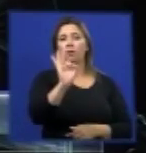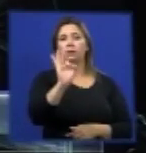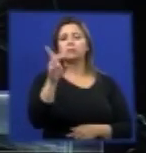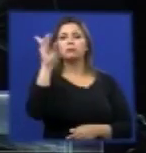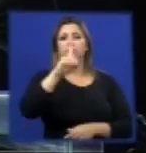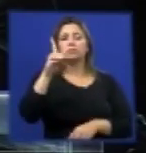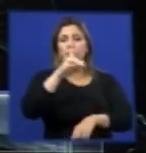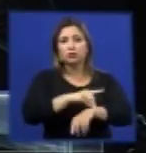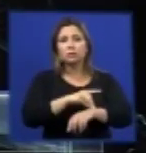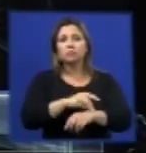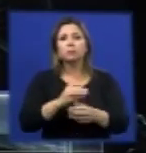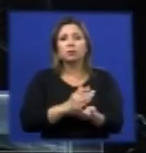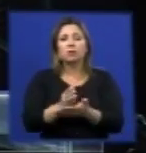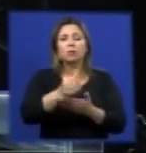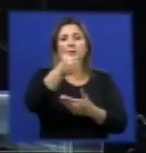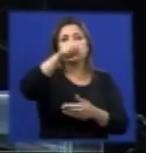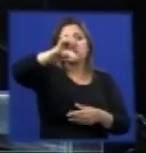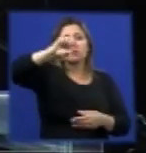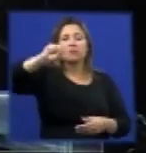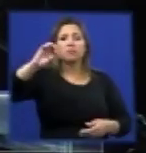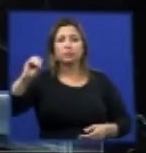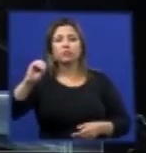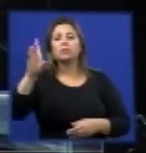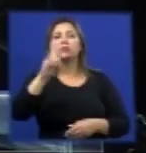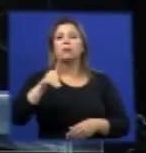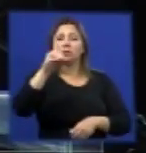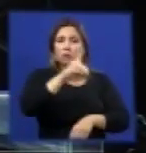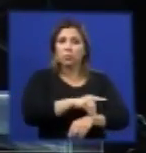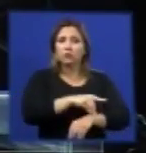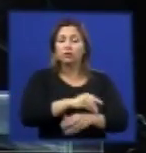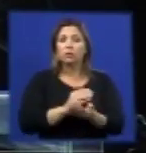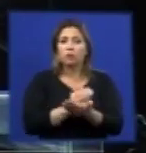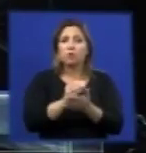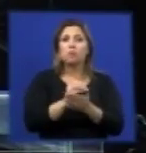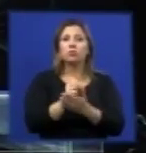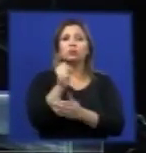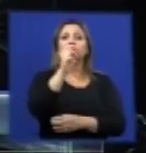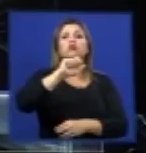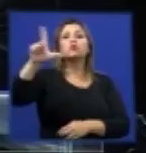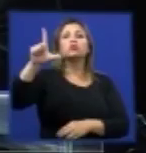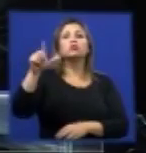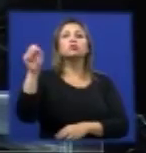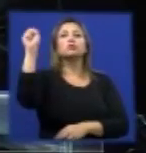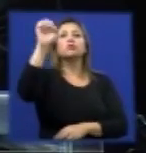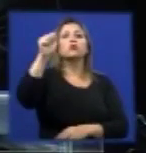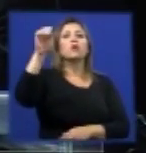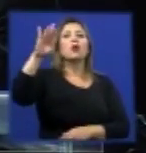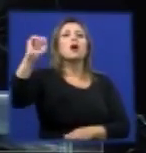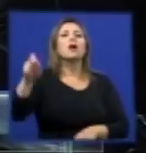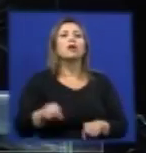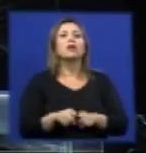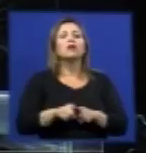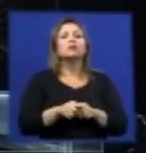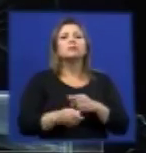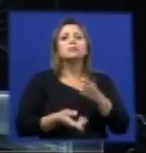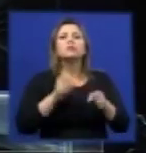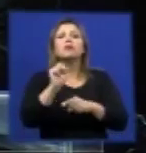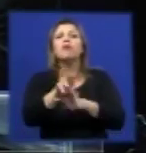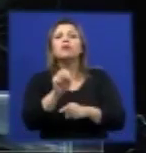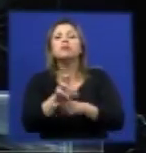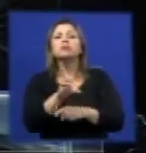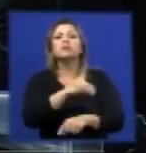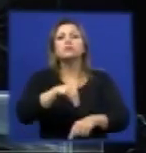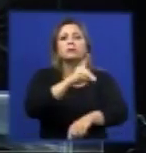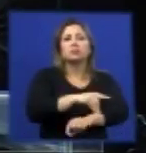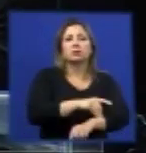introduzido na década de 80 ele é um mosquito do sudeste asiático lá ele é um importante vetor da dengue no Brasil ele